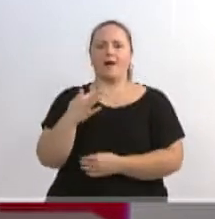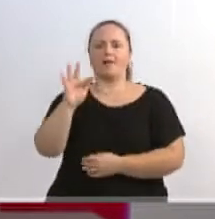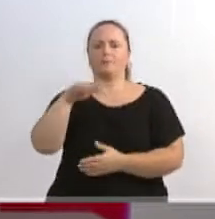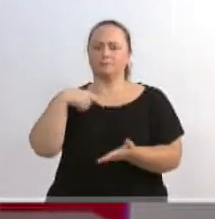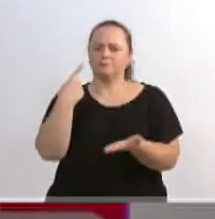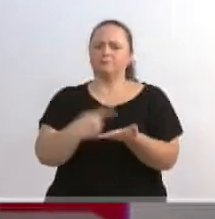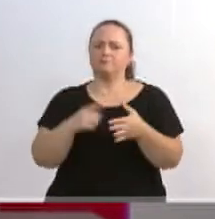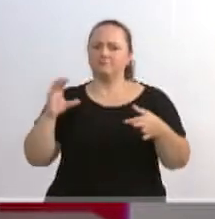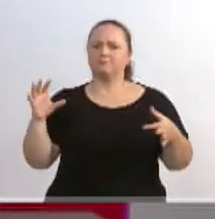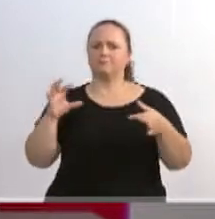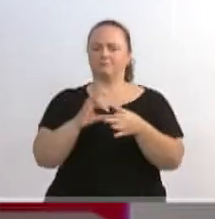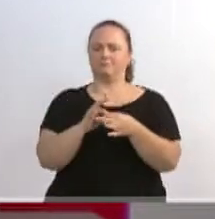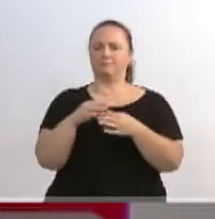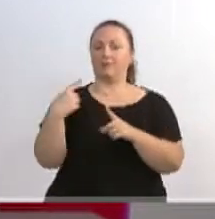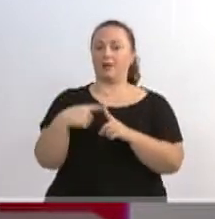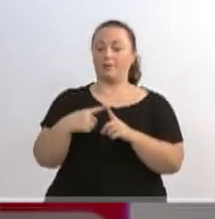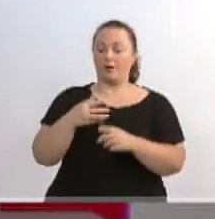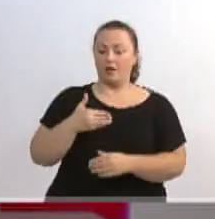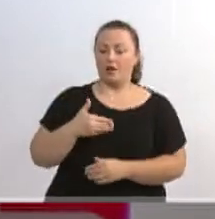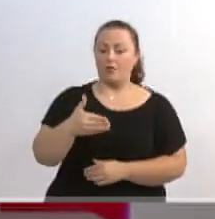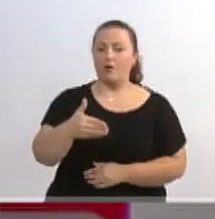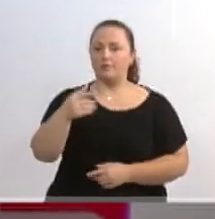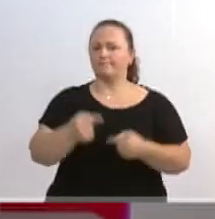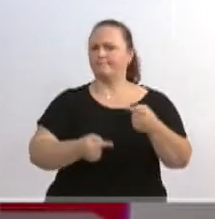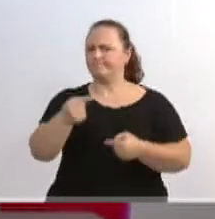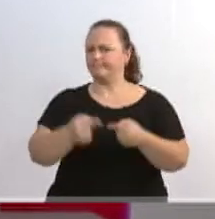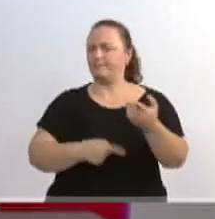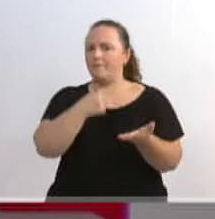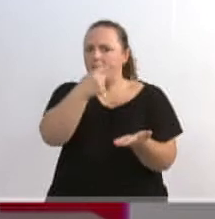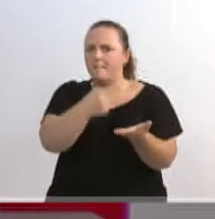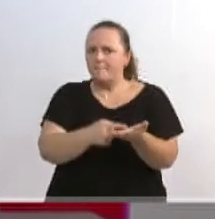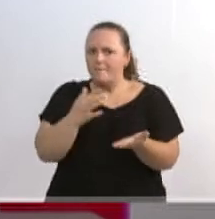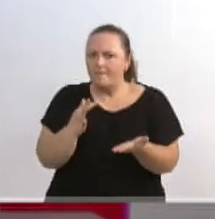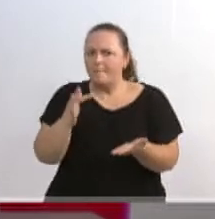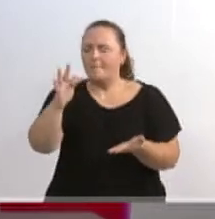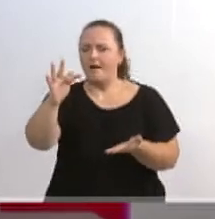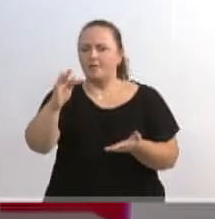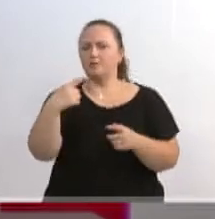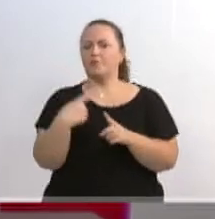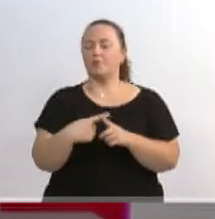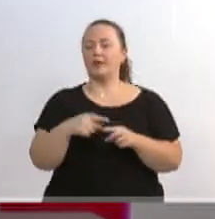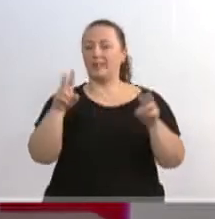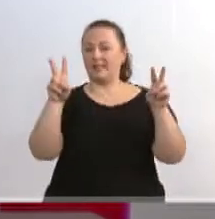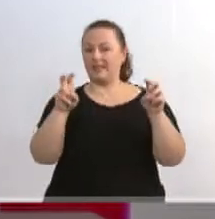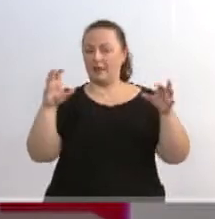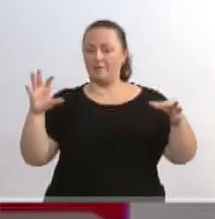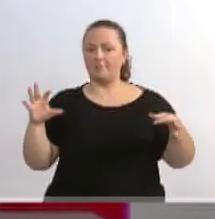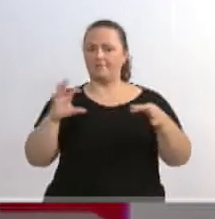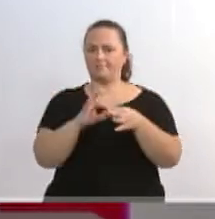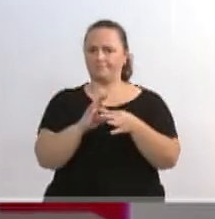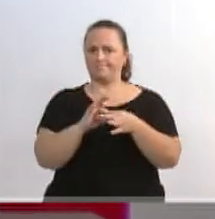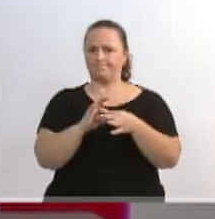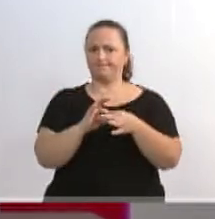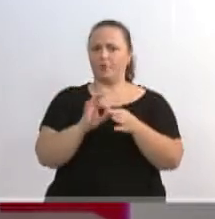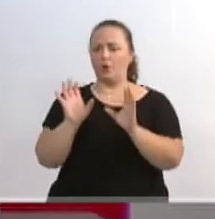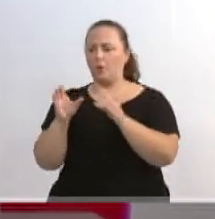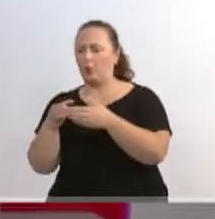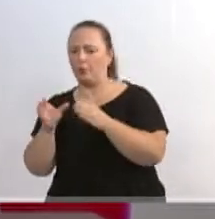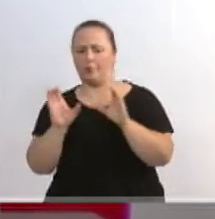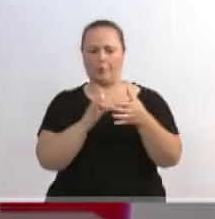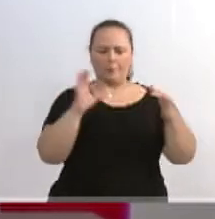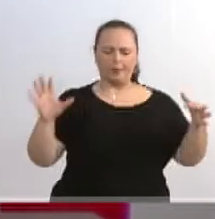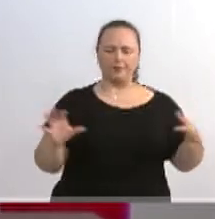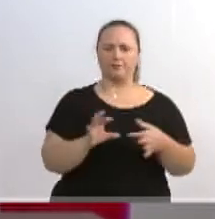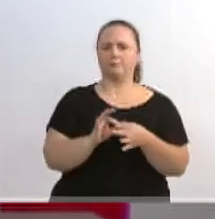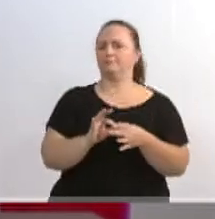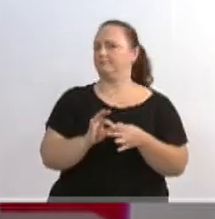com a fragilidade do governo federal, de se discutir o Pacto Federativo. Que talvez seja um dos poucos assuntos que a gente consegue unir nesse instante, esquerda e direita, porque todo prefeito sabe